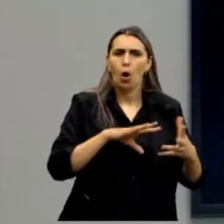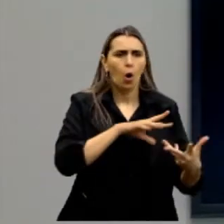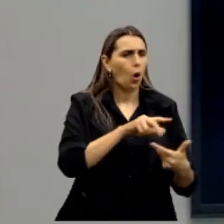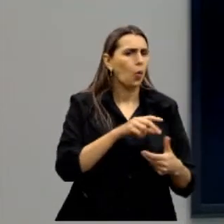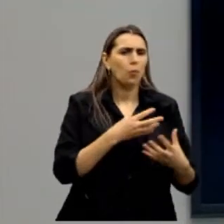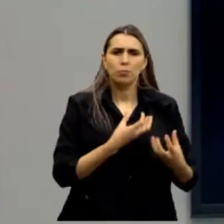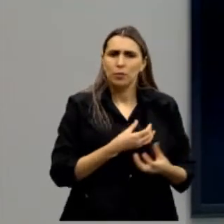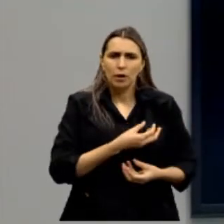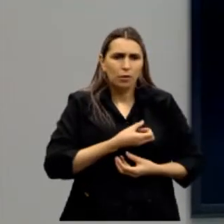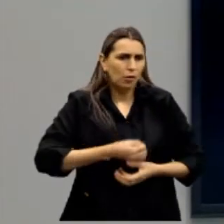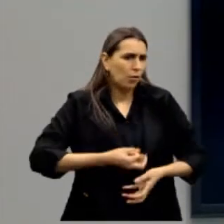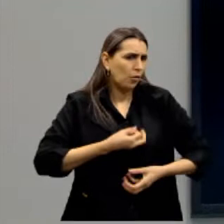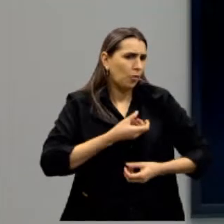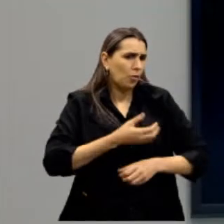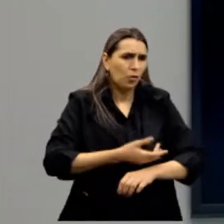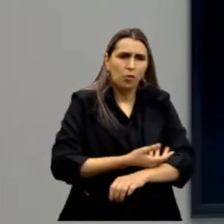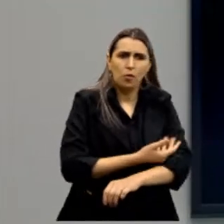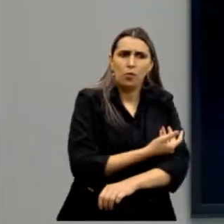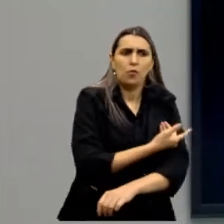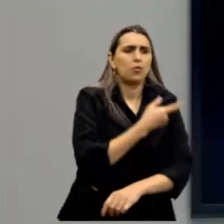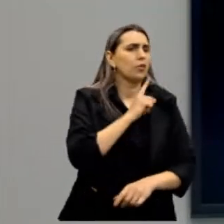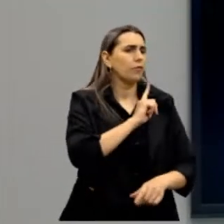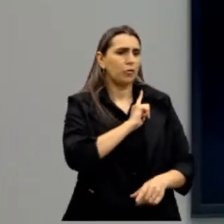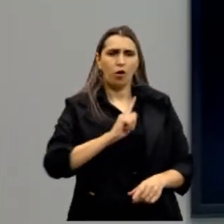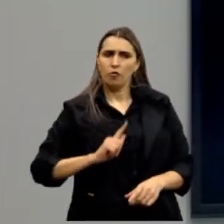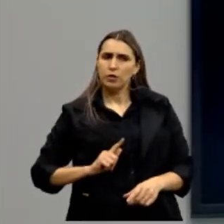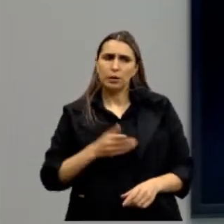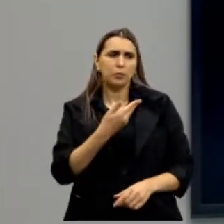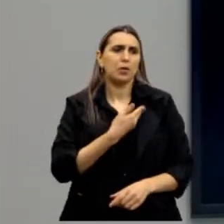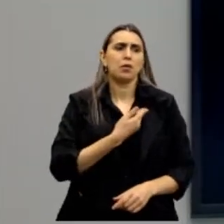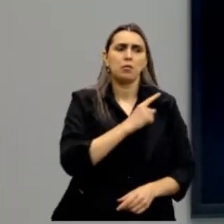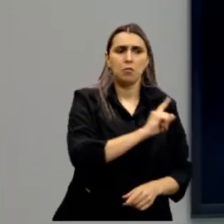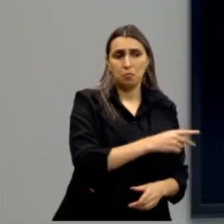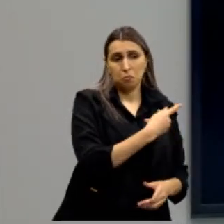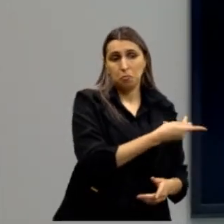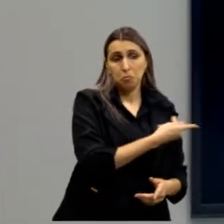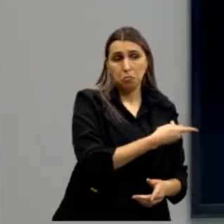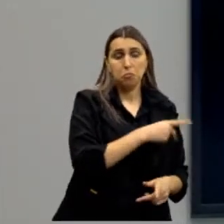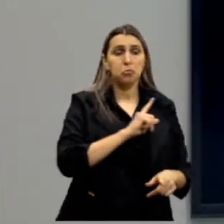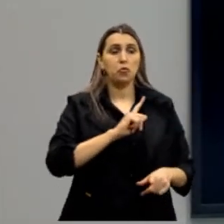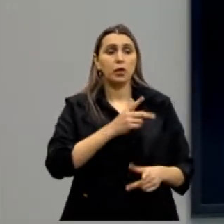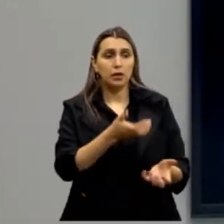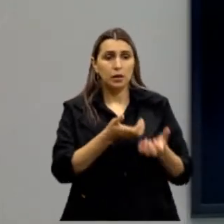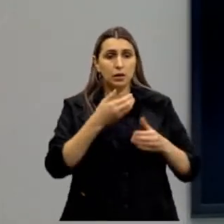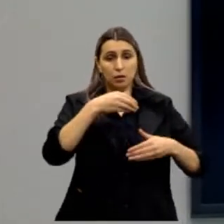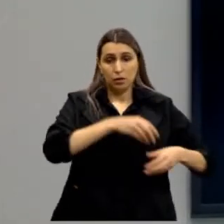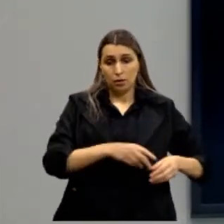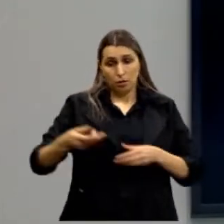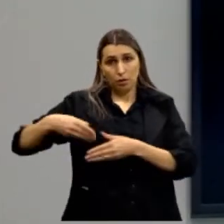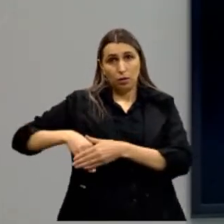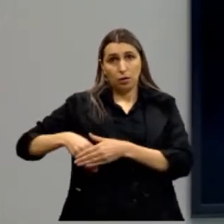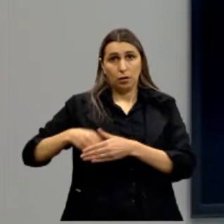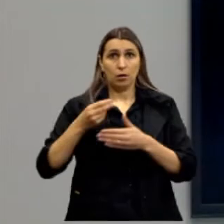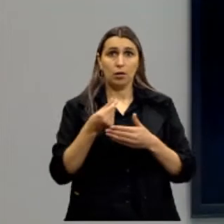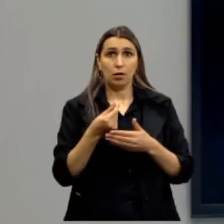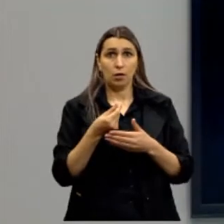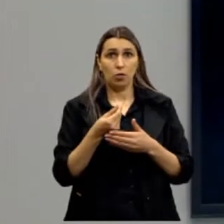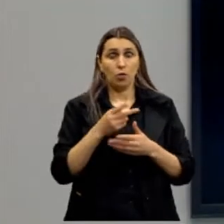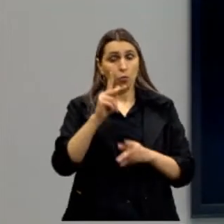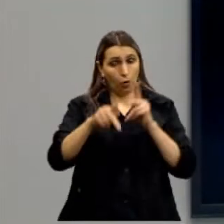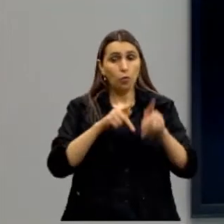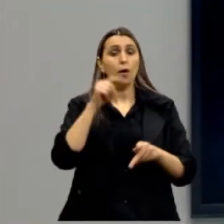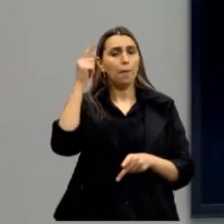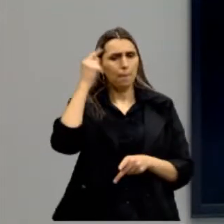aos sentimentos, às emoções, porque não vai governar por seus amiguinhos, por seus próximos, também não vai querer encher o bolso às custas do povo. Então, vai